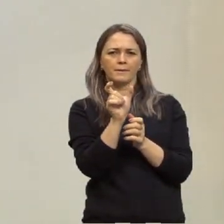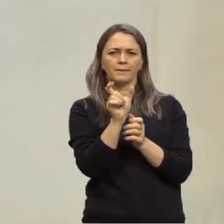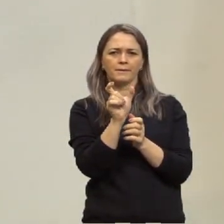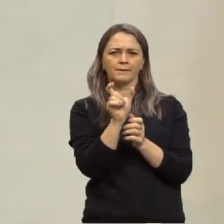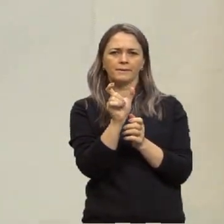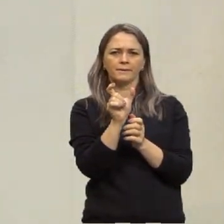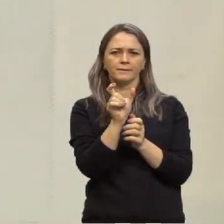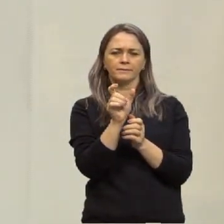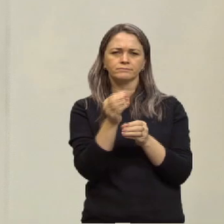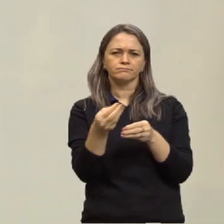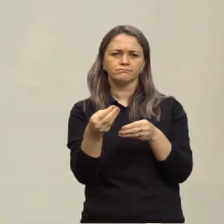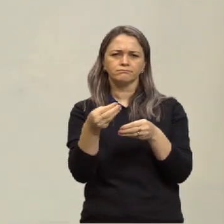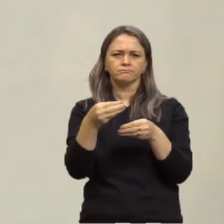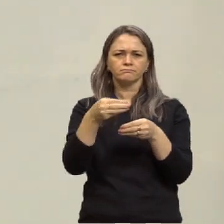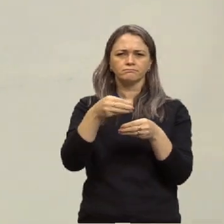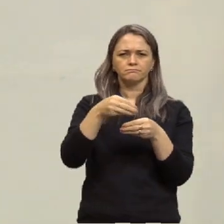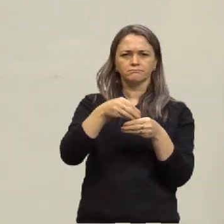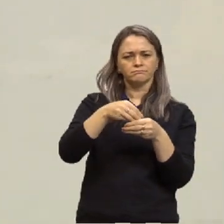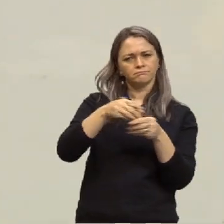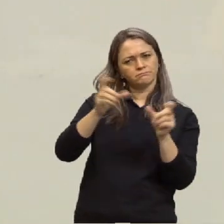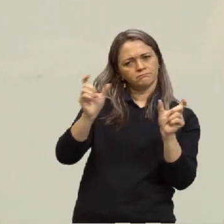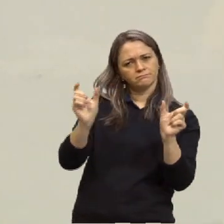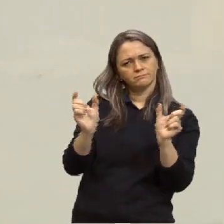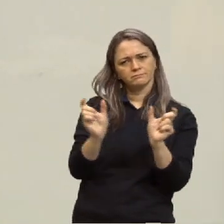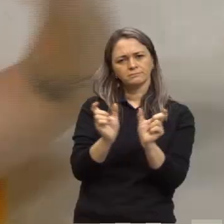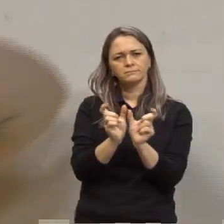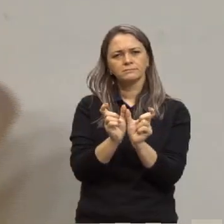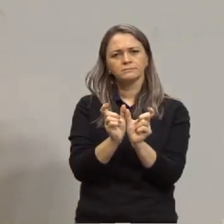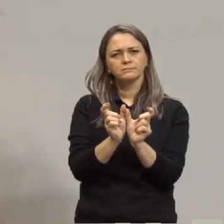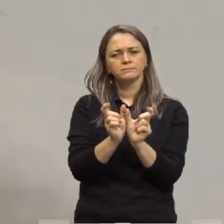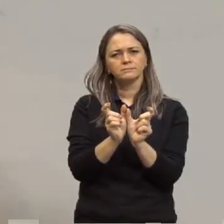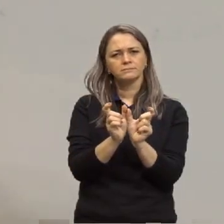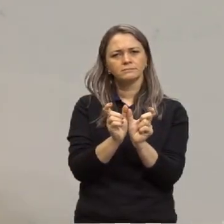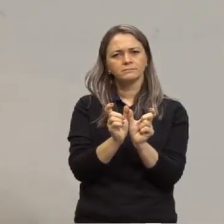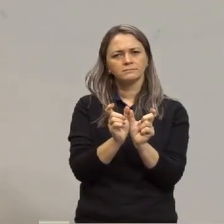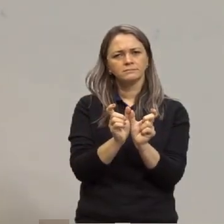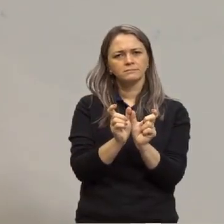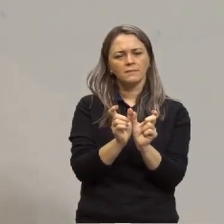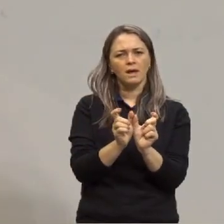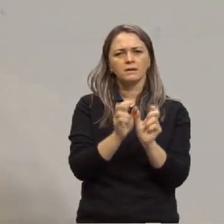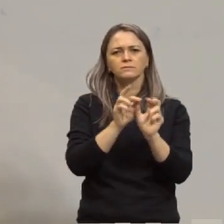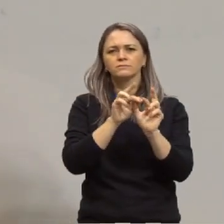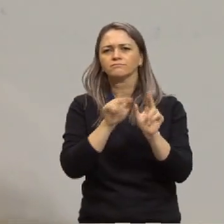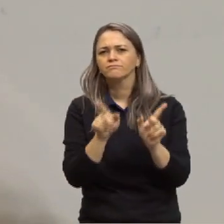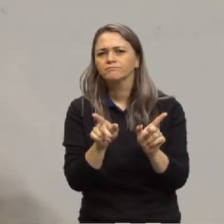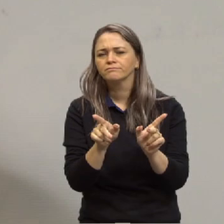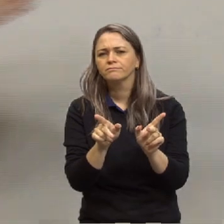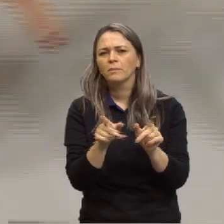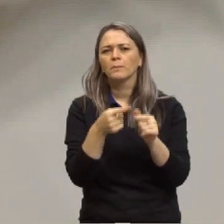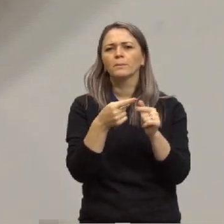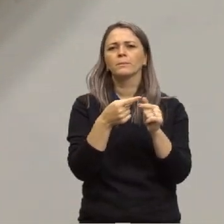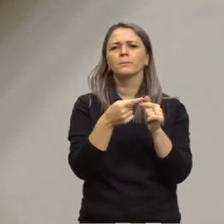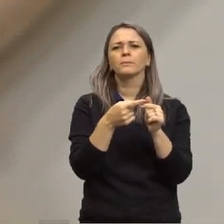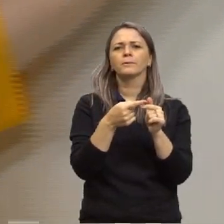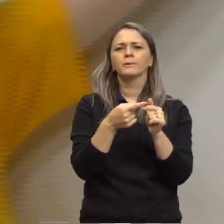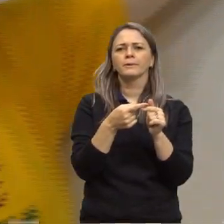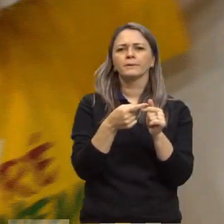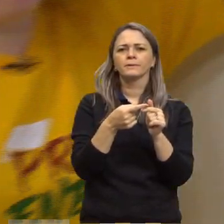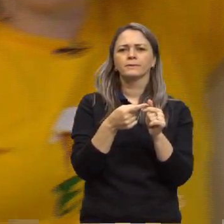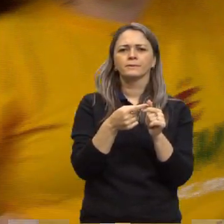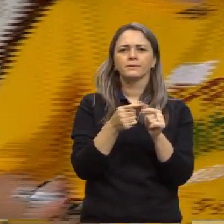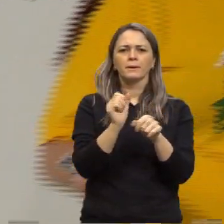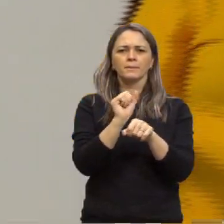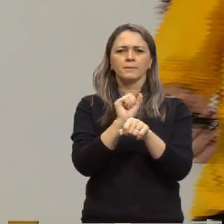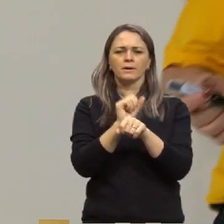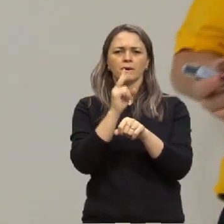ela dentro de uma frase, aí a coisa funciona diferente. Por quê? Eu paro